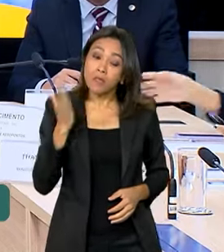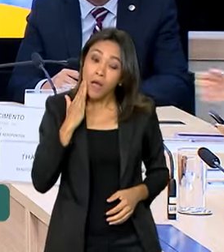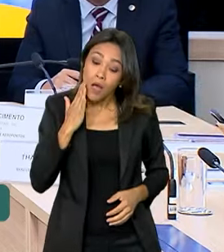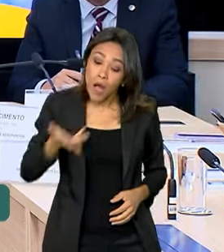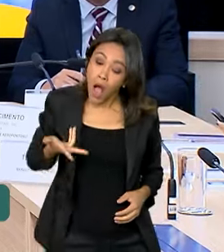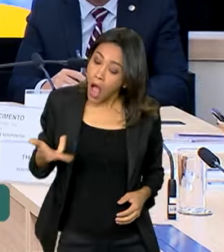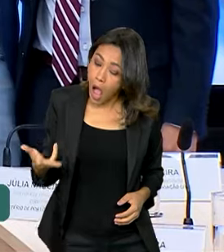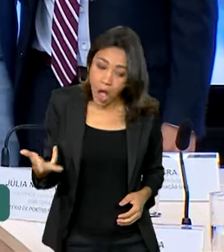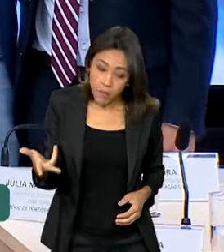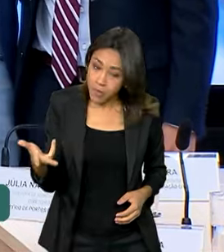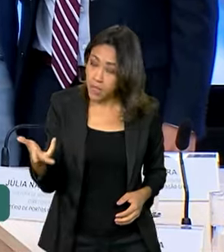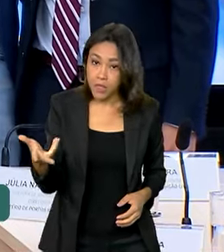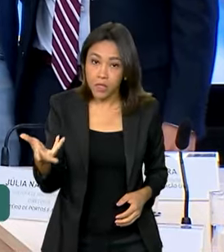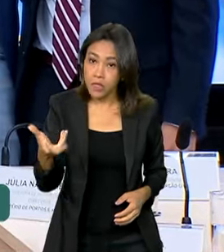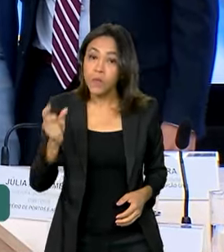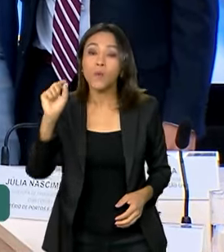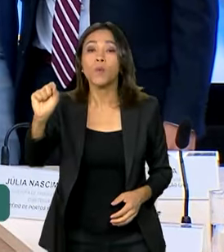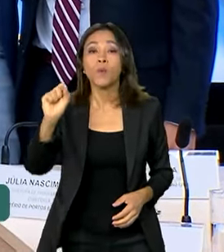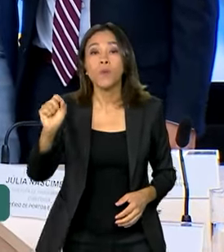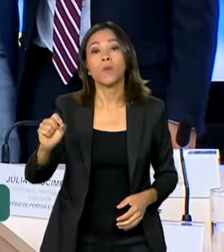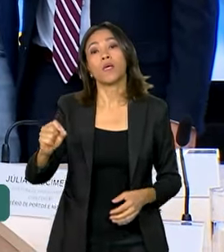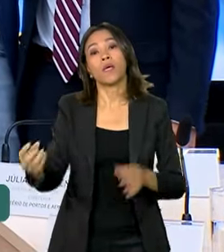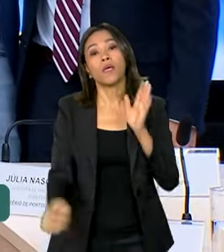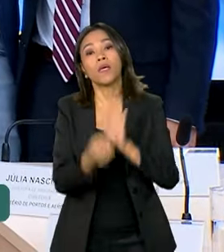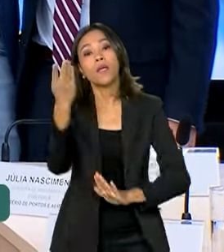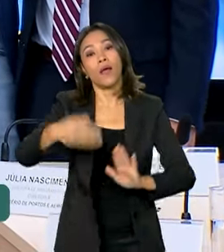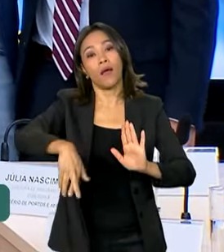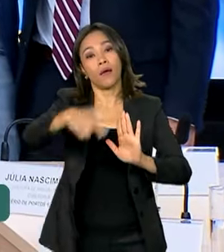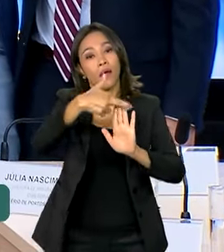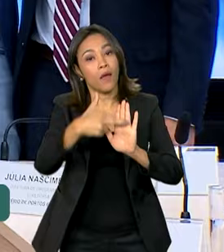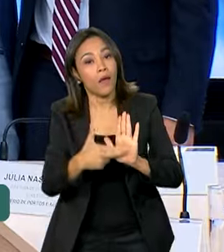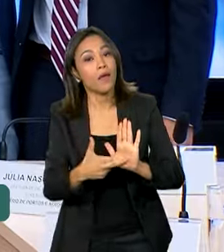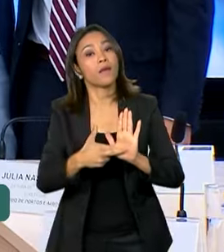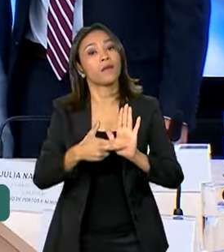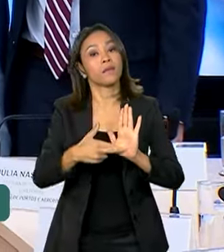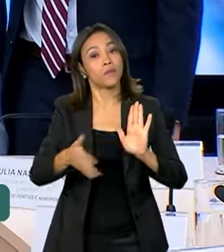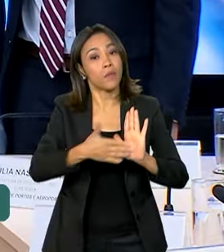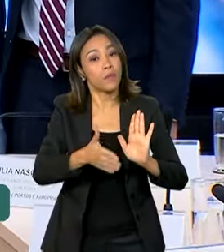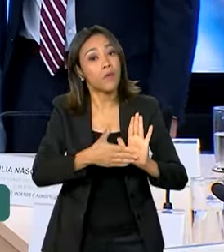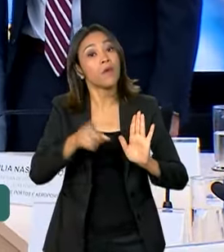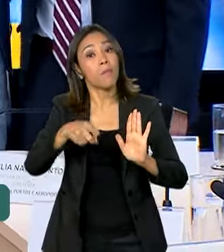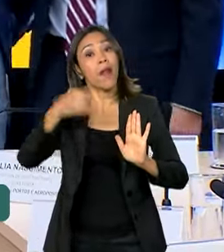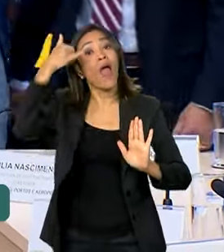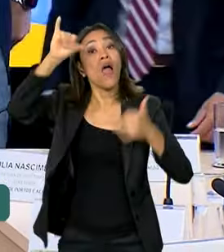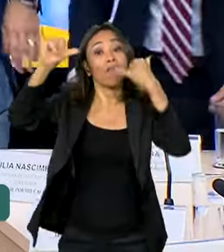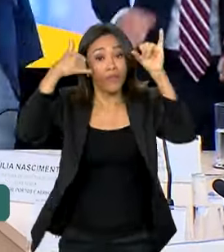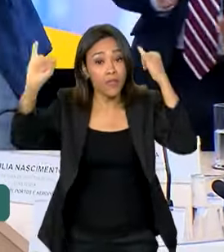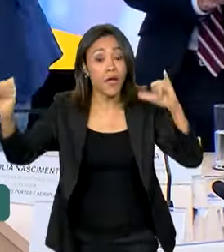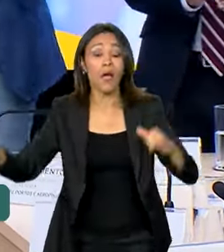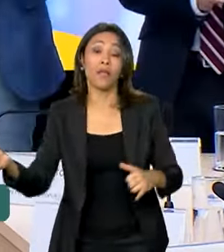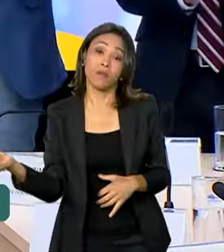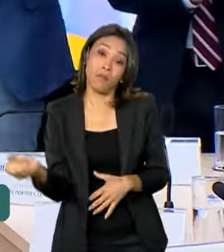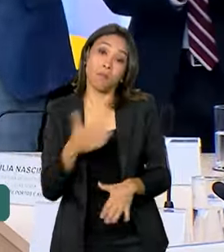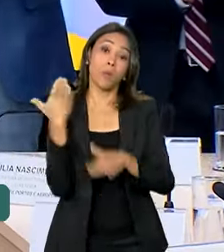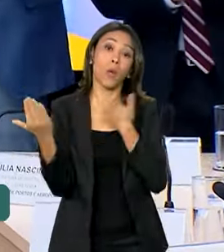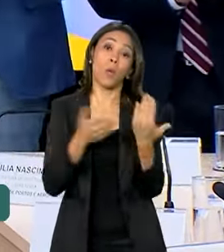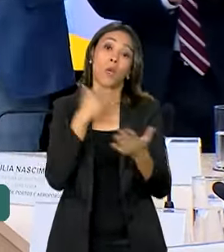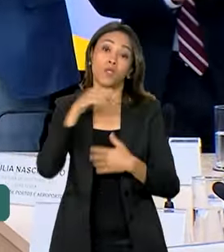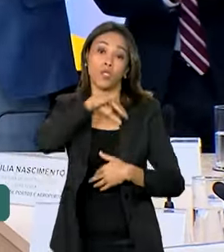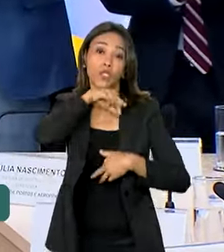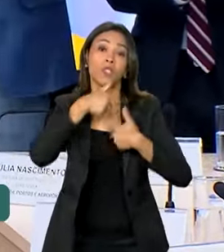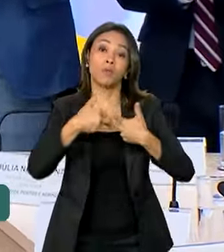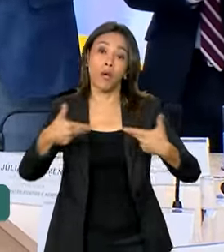rápido possível a adoção de medidas que possam evitar novas mortes de animais domésticos